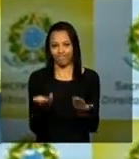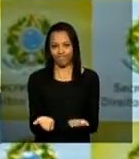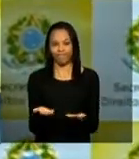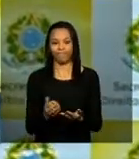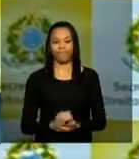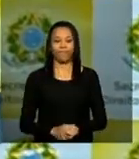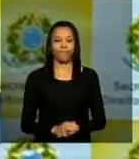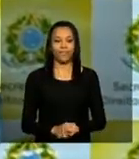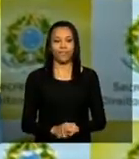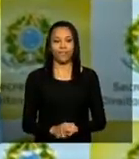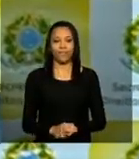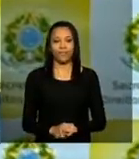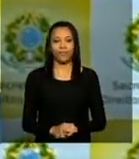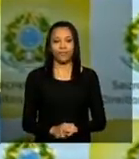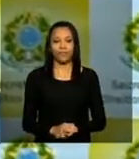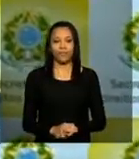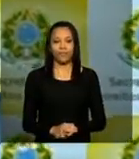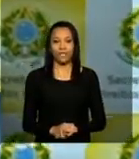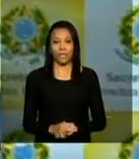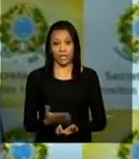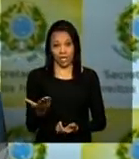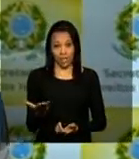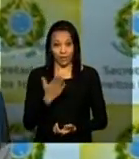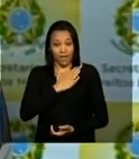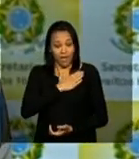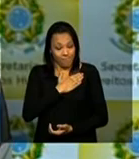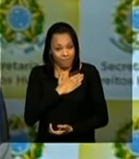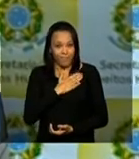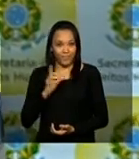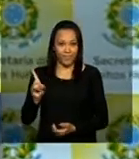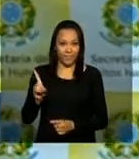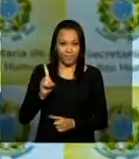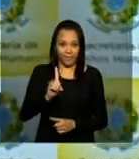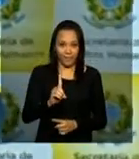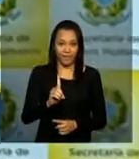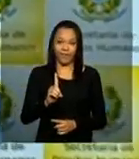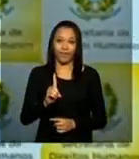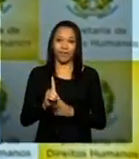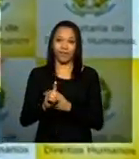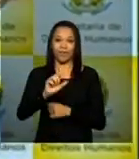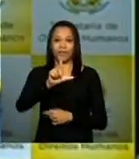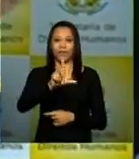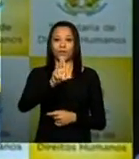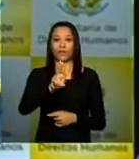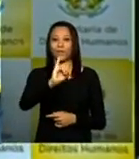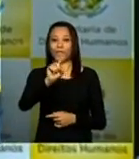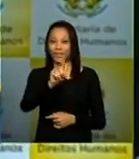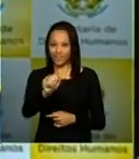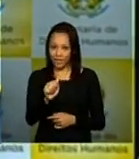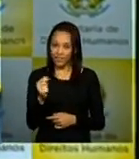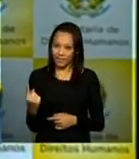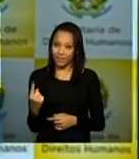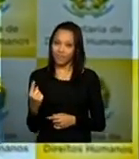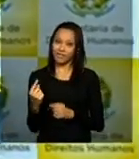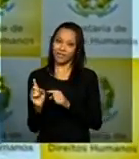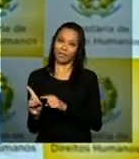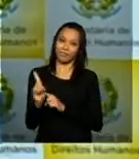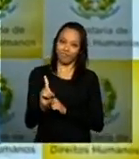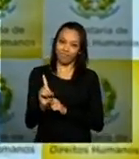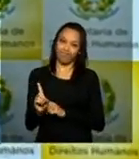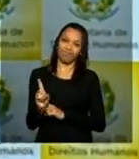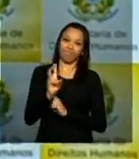ainda bem que a que a nossa querida ministra Luiz Helena foi logo em seguida do depoimento tão